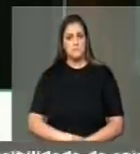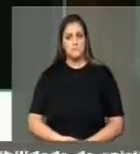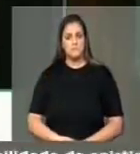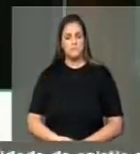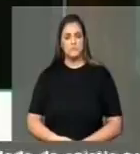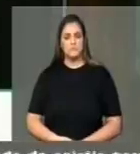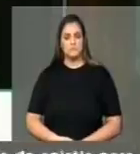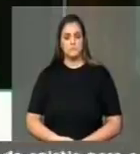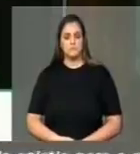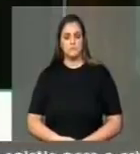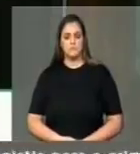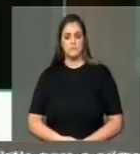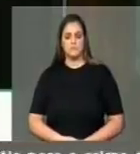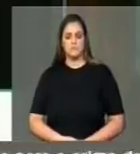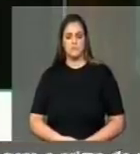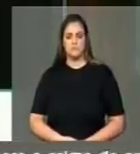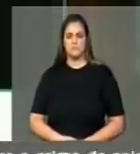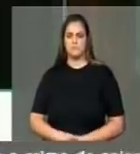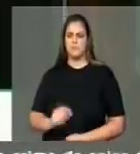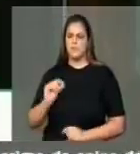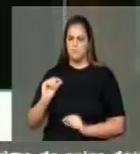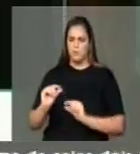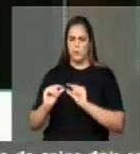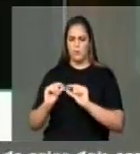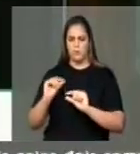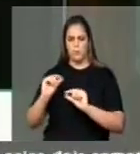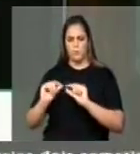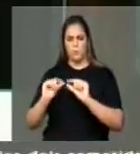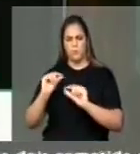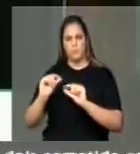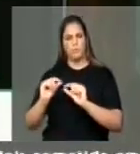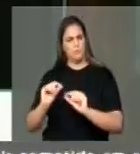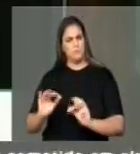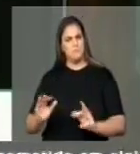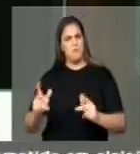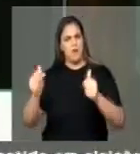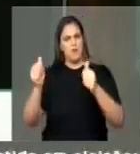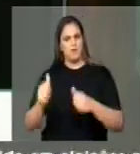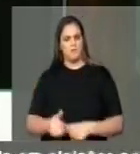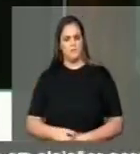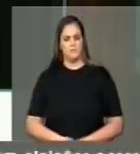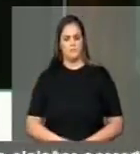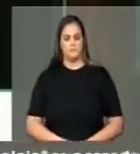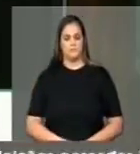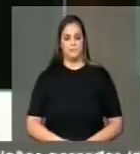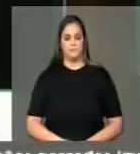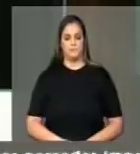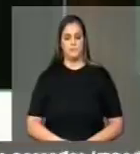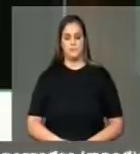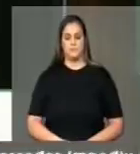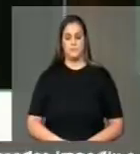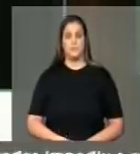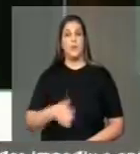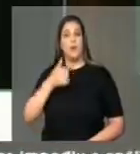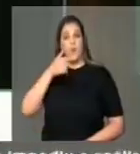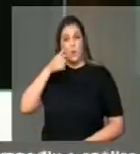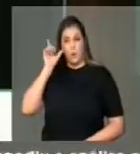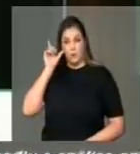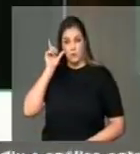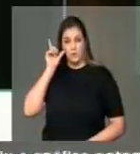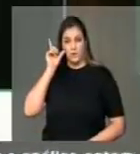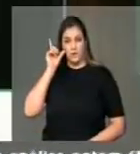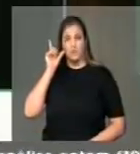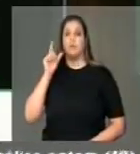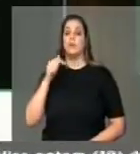mês a mês ela vem melhorando. E ontem, no dia de ontem, eu tive a oportunidade